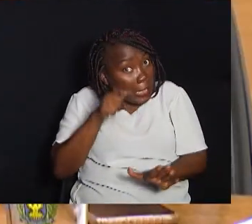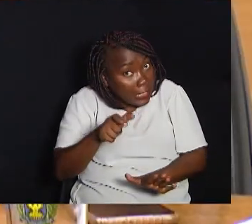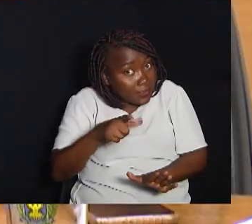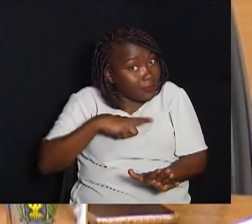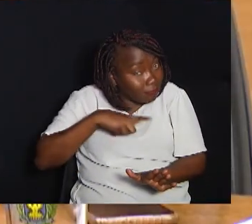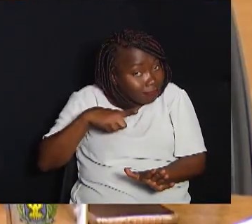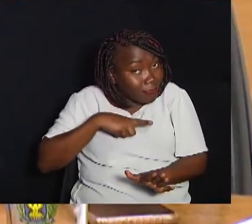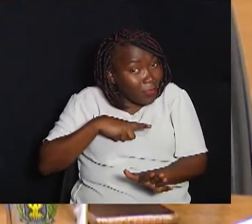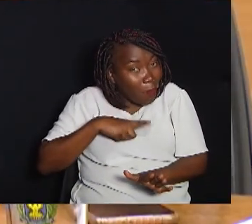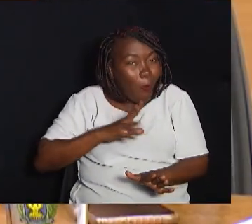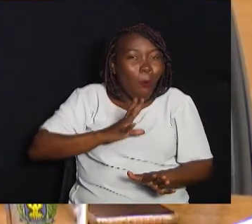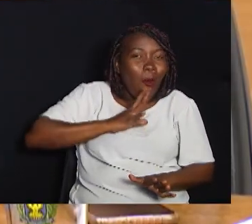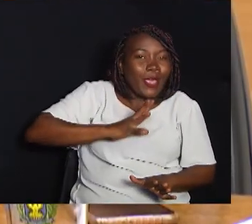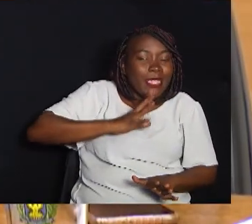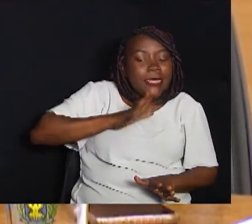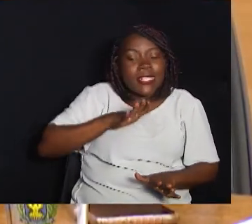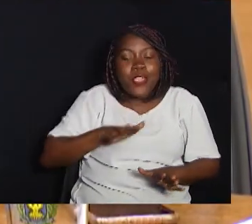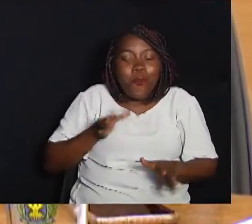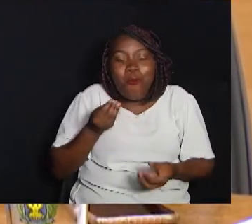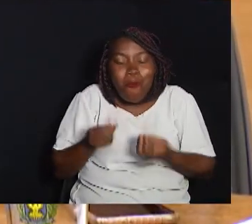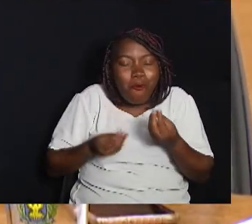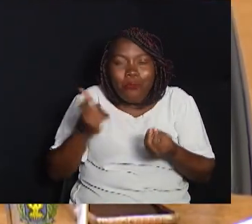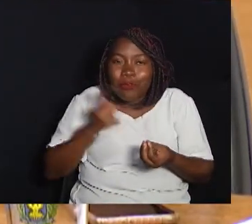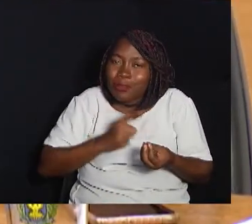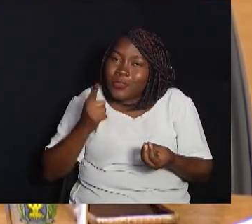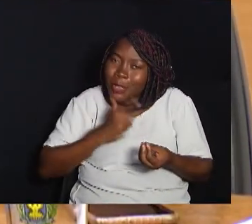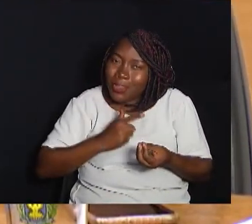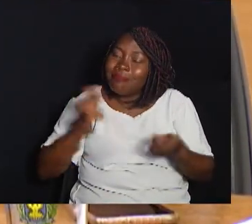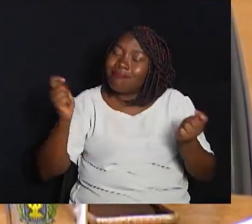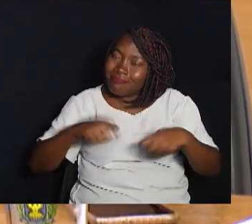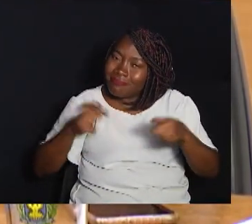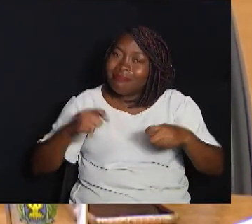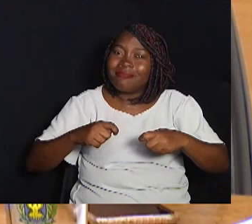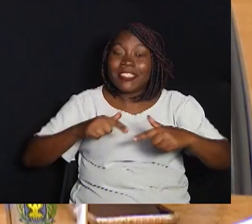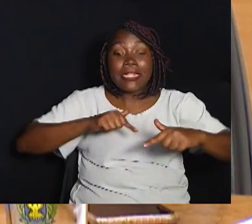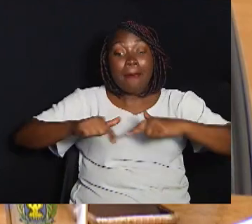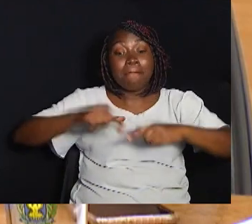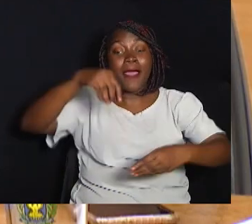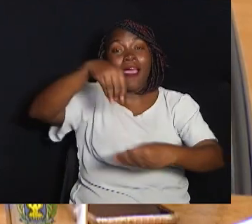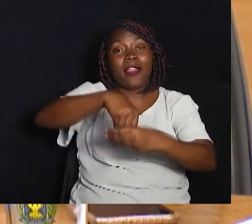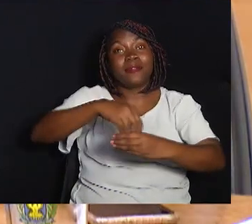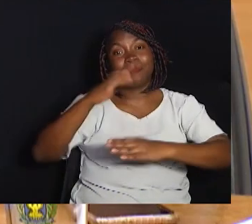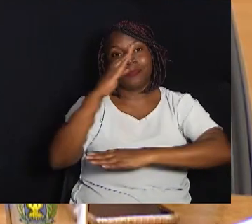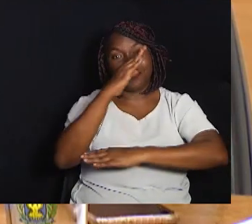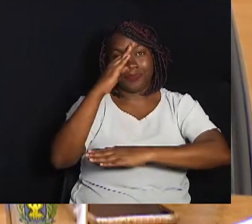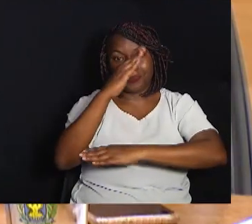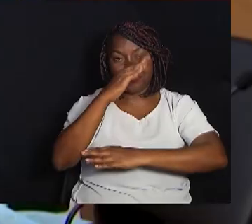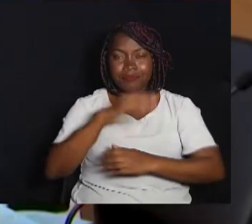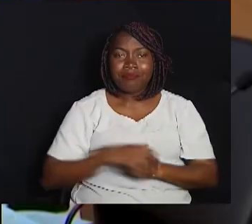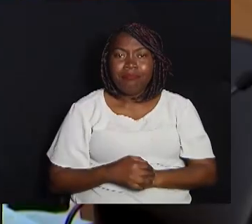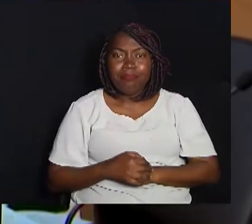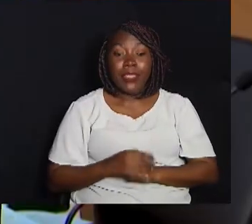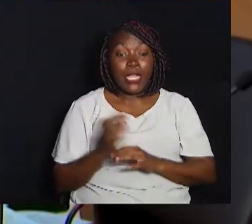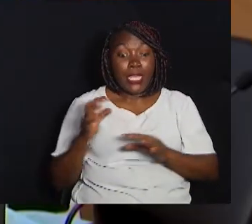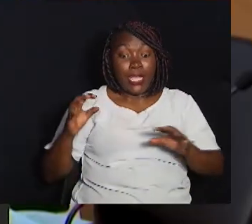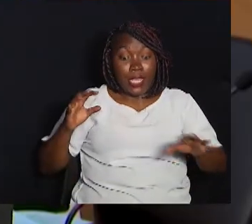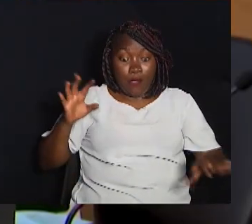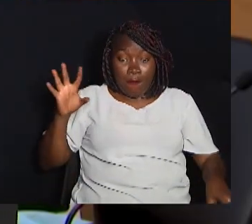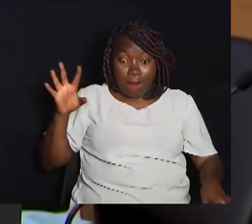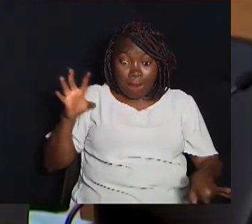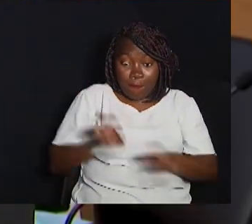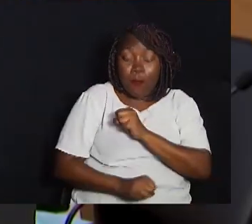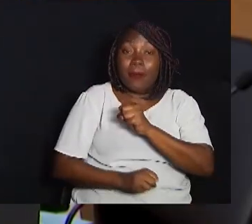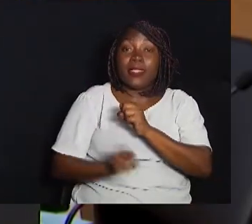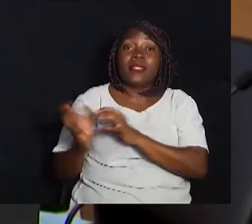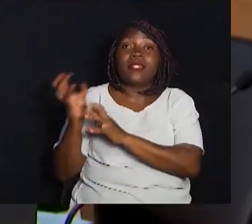como que funciona o trabalho da Câmara Municipal São 17 formações, porque tem várias